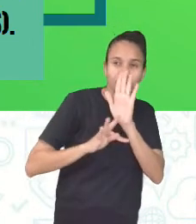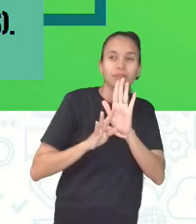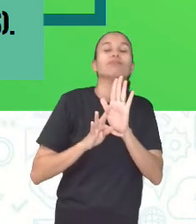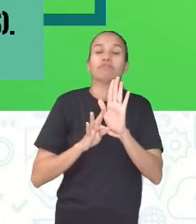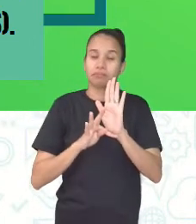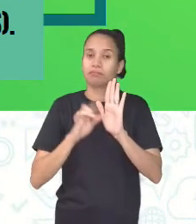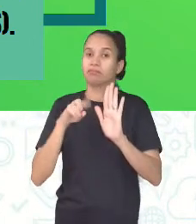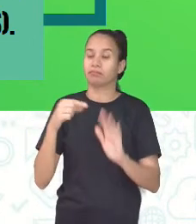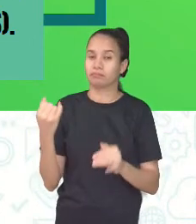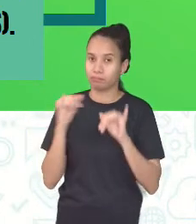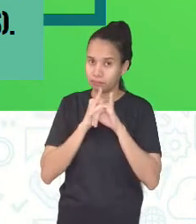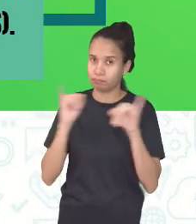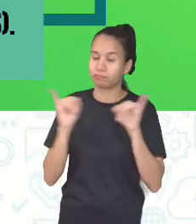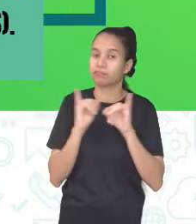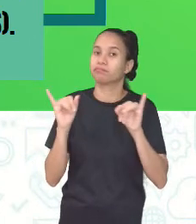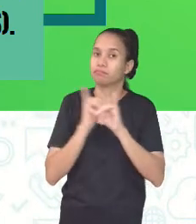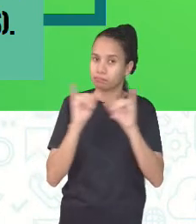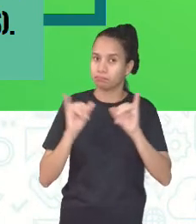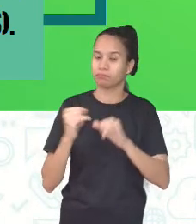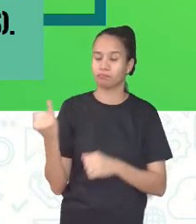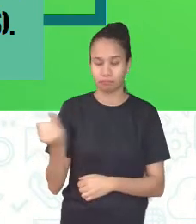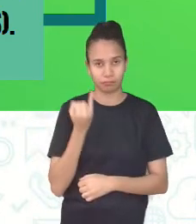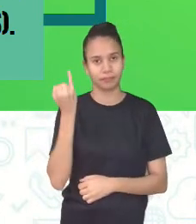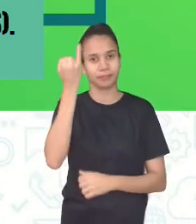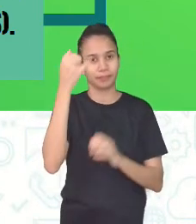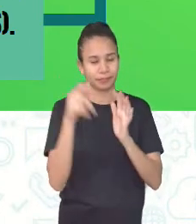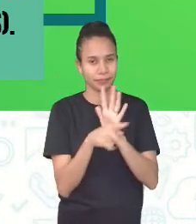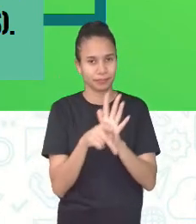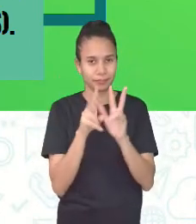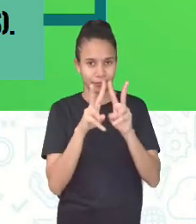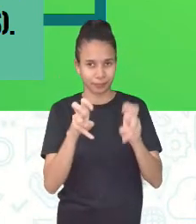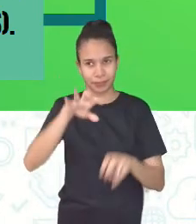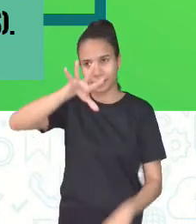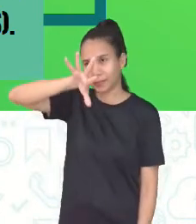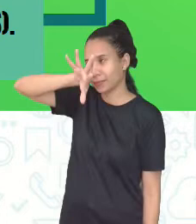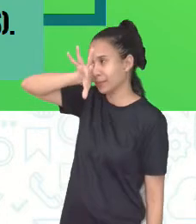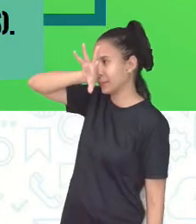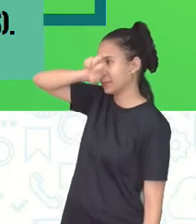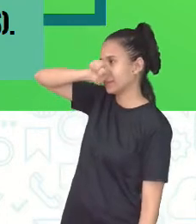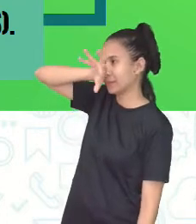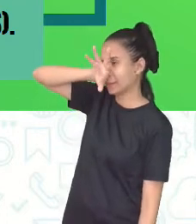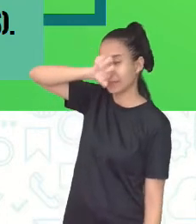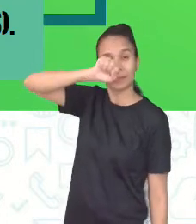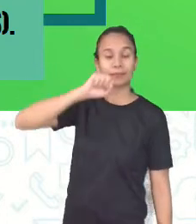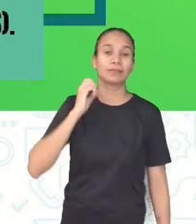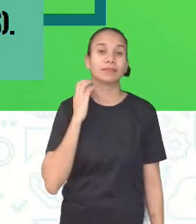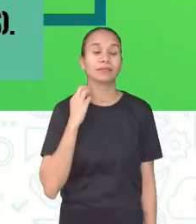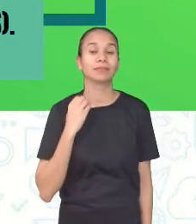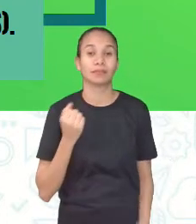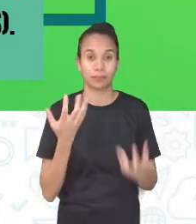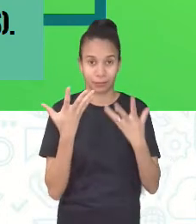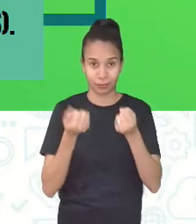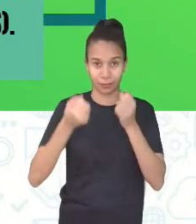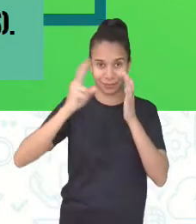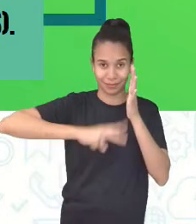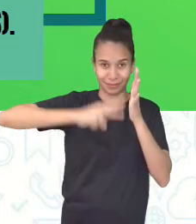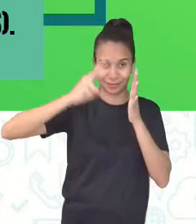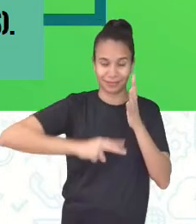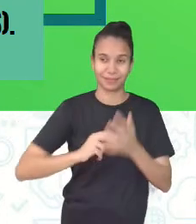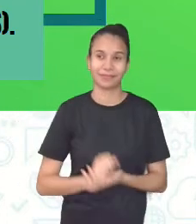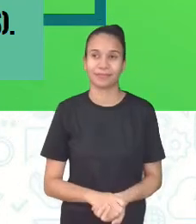É muita informação, mas informações preciosas a respeito aí do olfato. Veja o que nós temos. Vamos ler comigo?